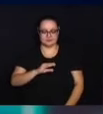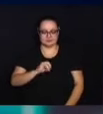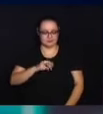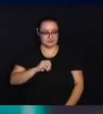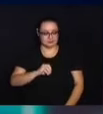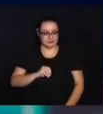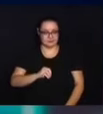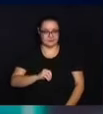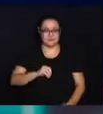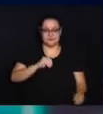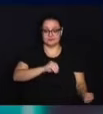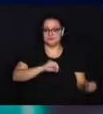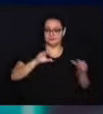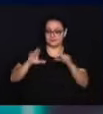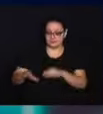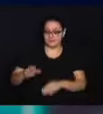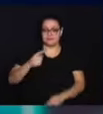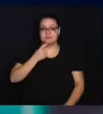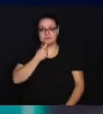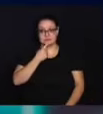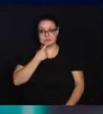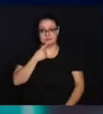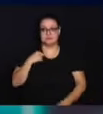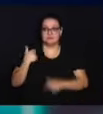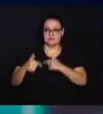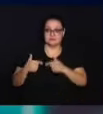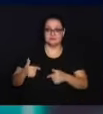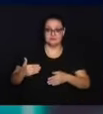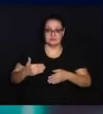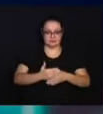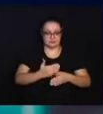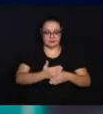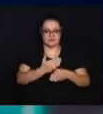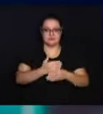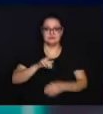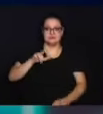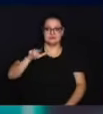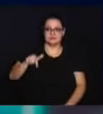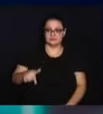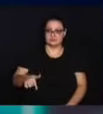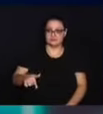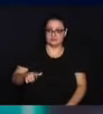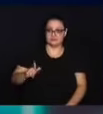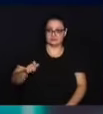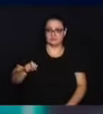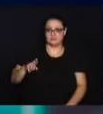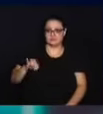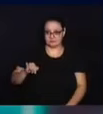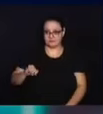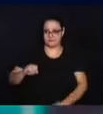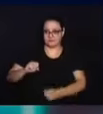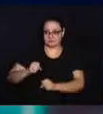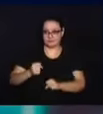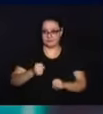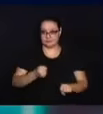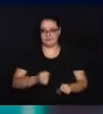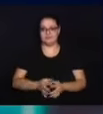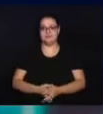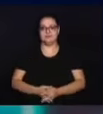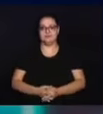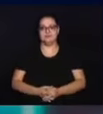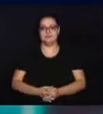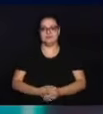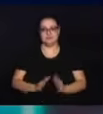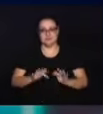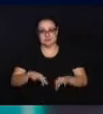idade, mudou-se para Campinas. Trabalhou em obras e depois se tornou gari. Aquele gari,